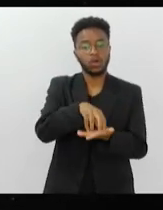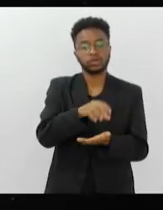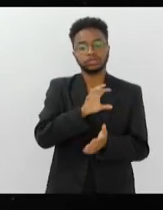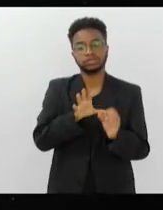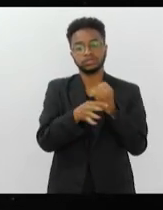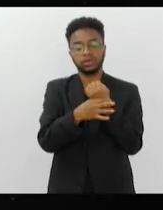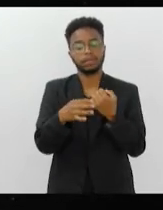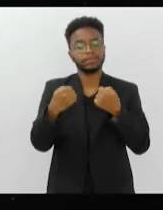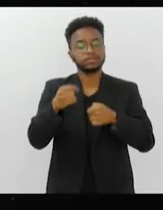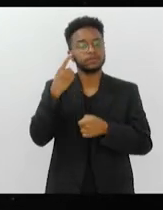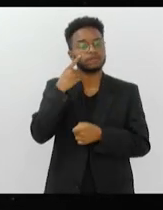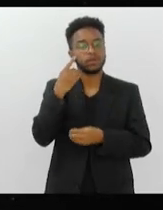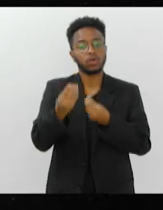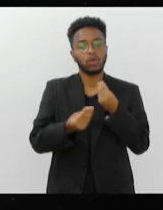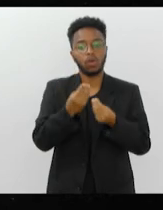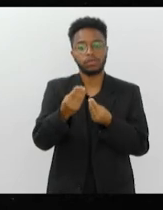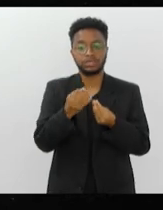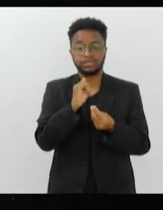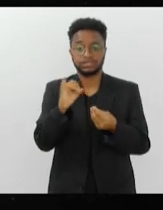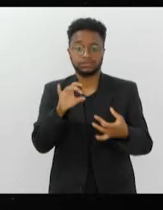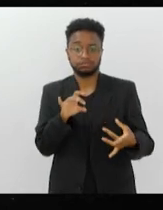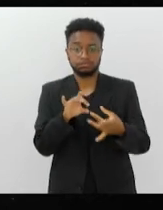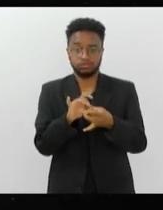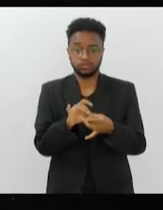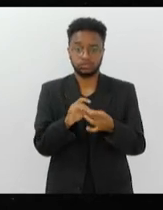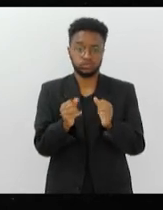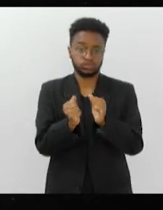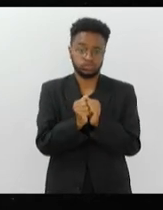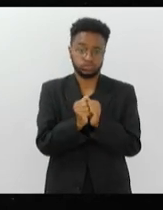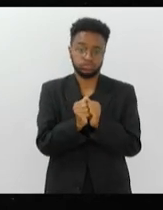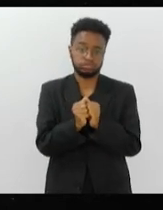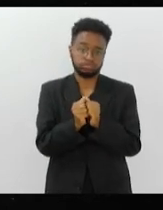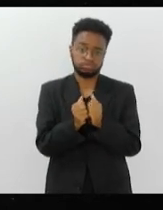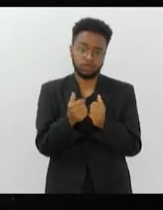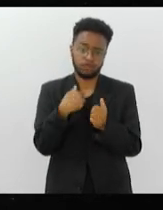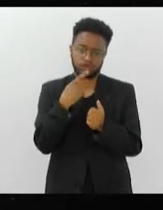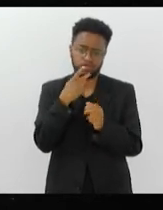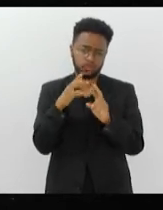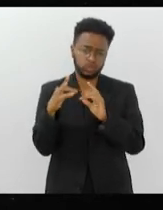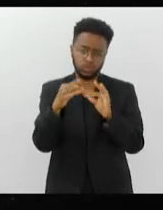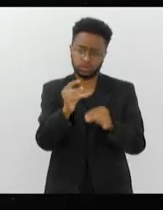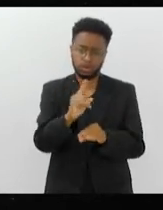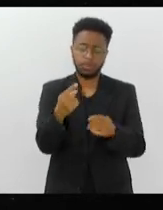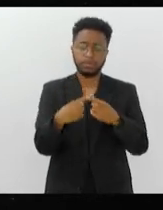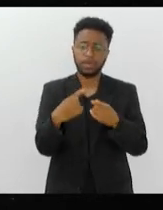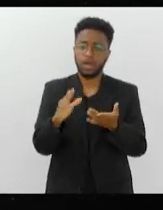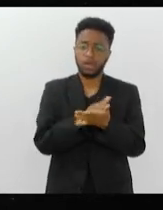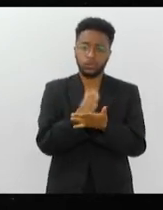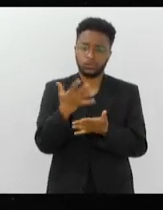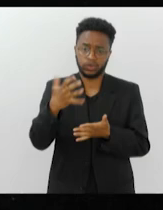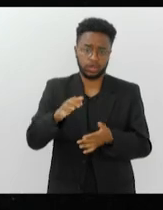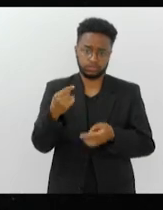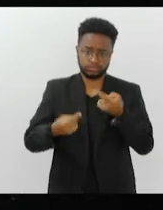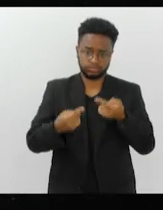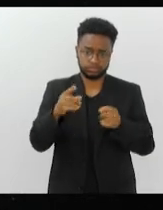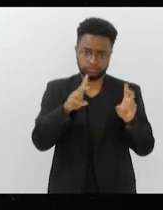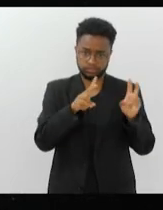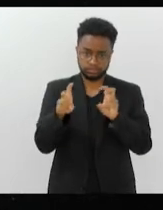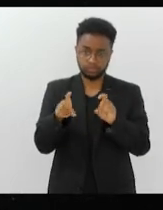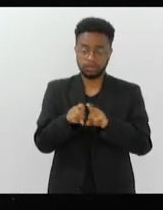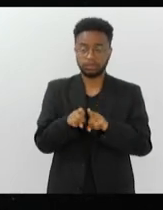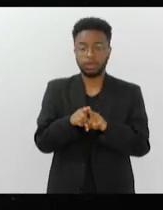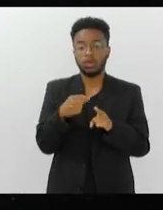de que forma se associar junto aqui a alguns pares, não digo todos, que tem muitos que não querem discutir esse tema, e hoje eu abri